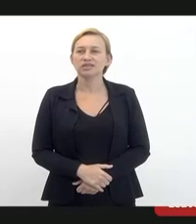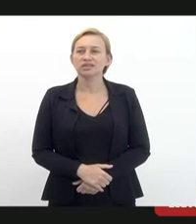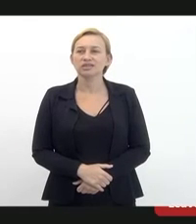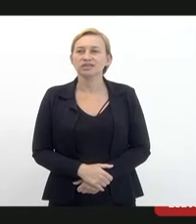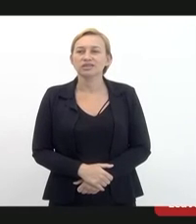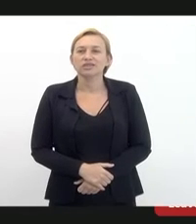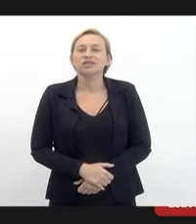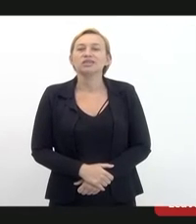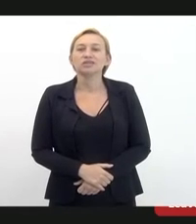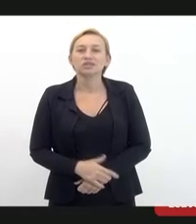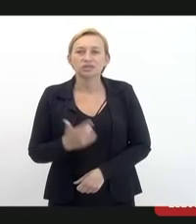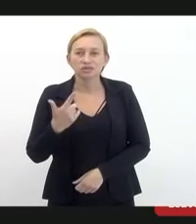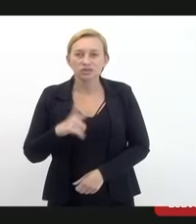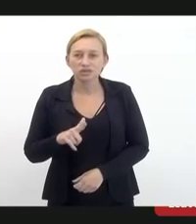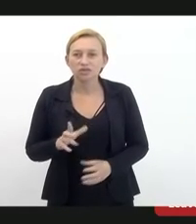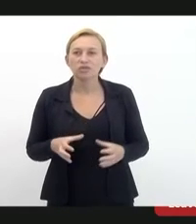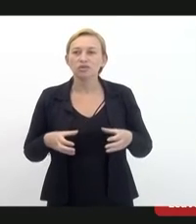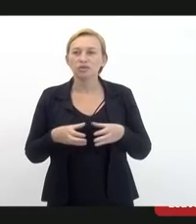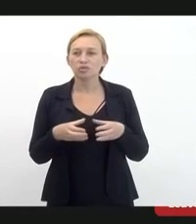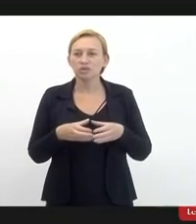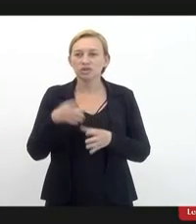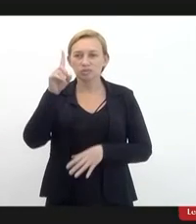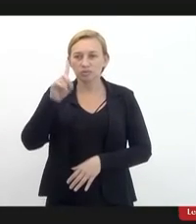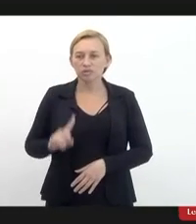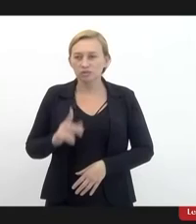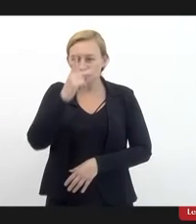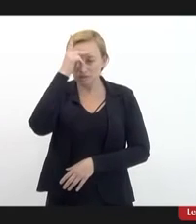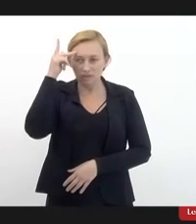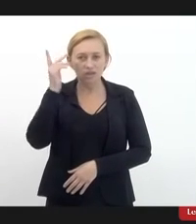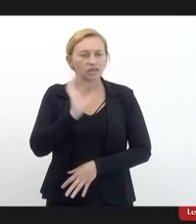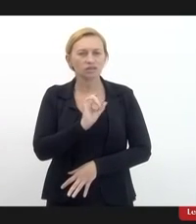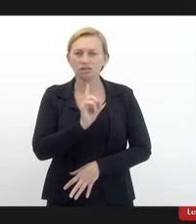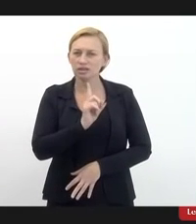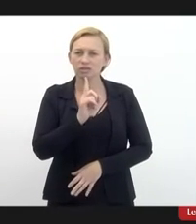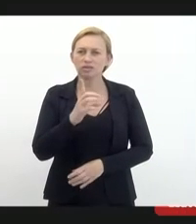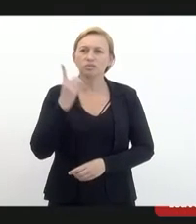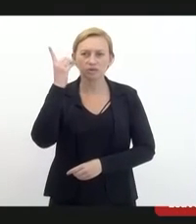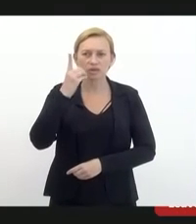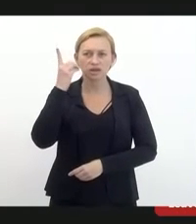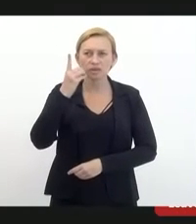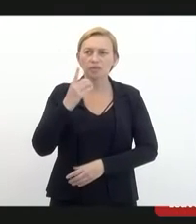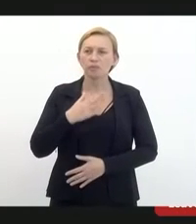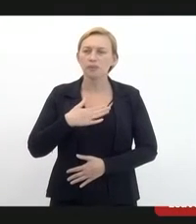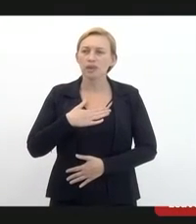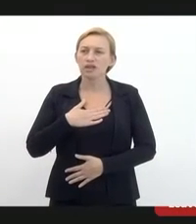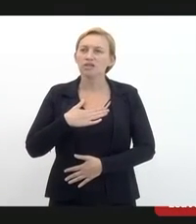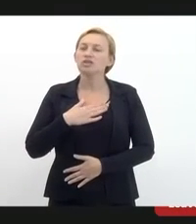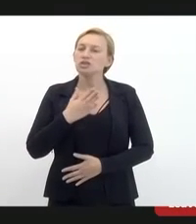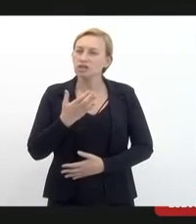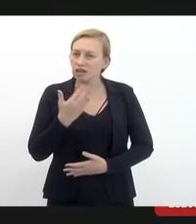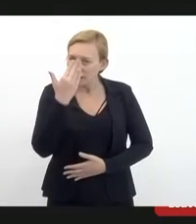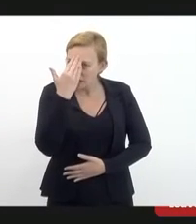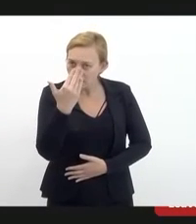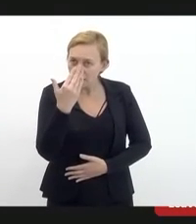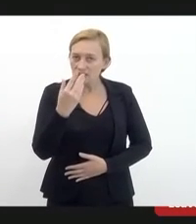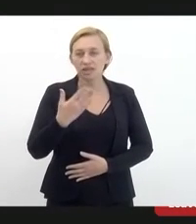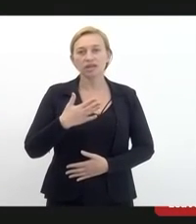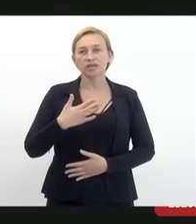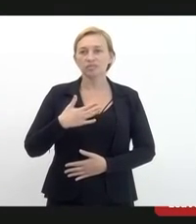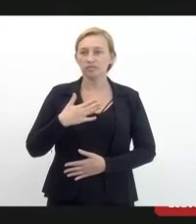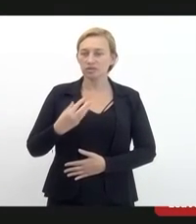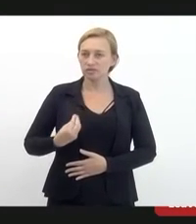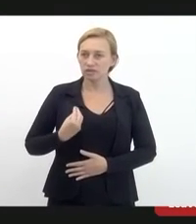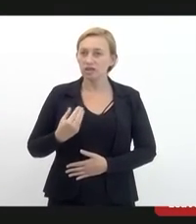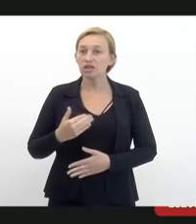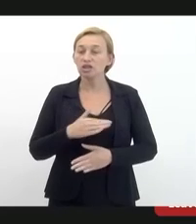charles novamente da comissão da pessoa com deficiência não deputado eu só realmente agradeço realmente a intervenção de todos